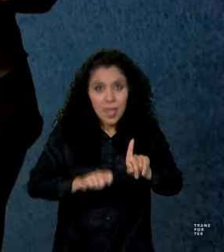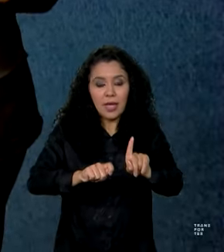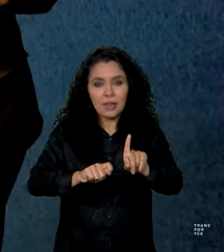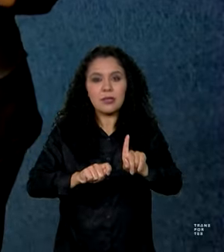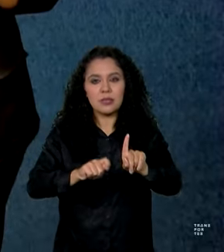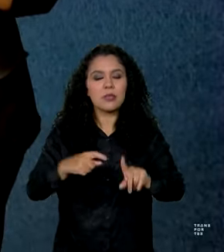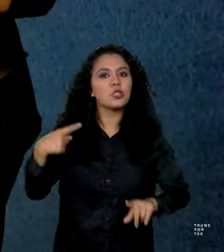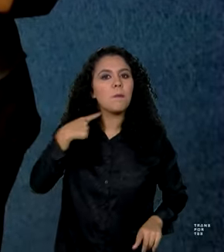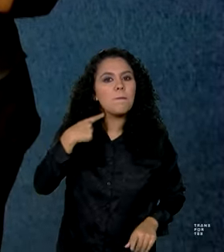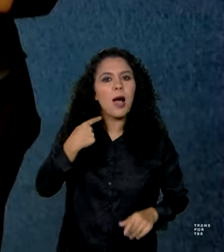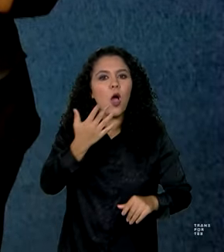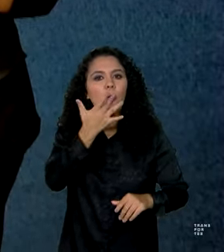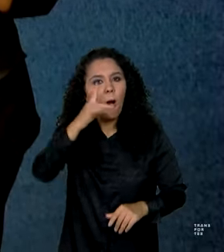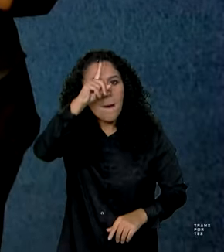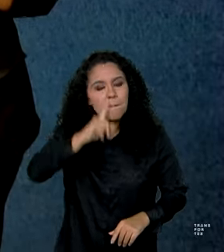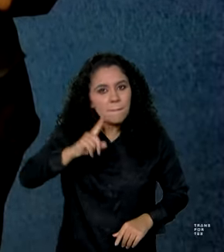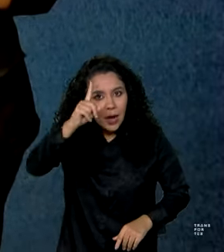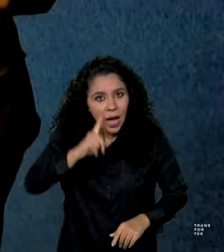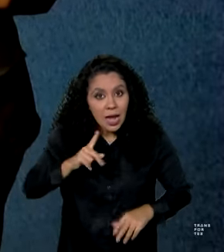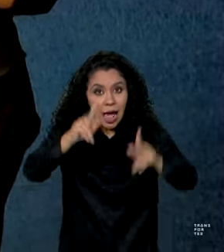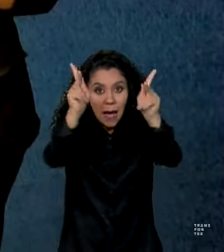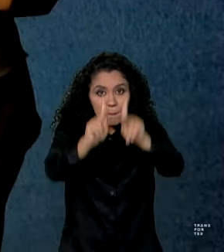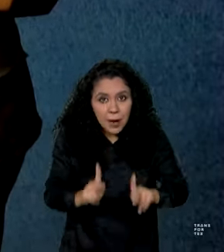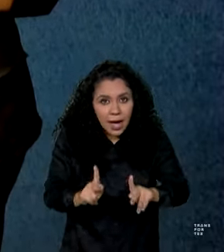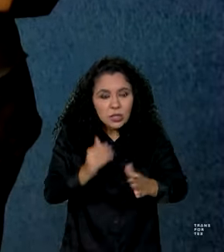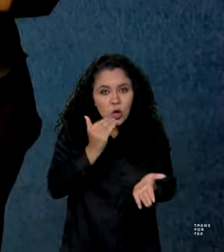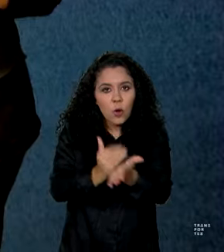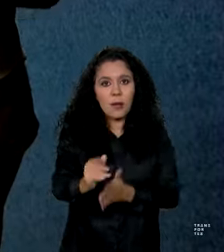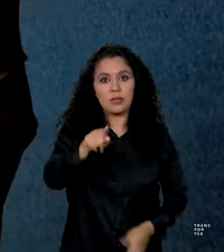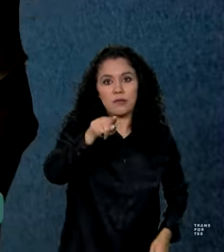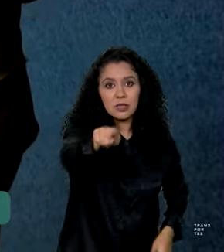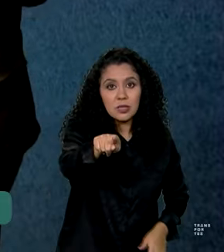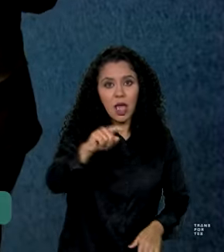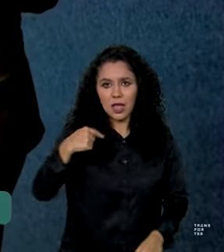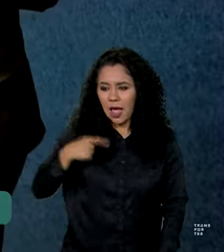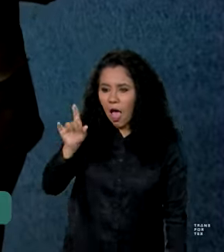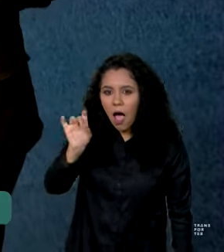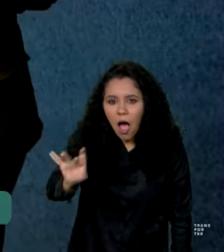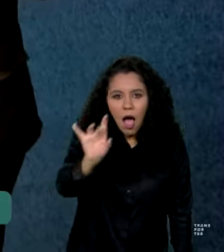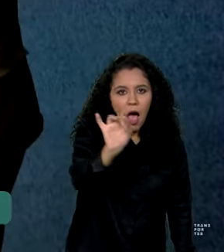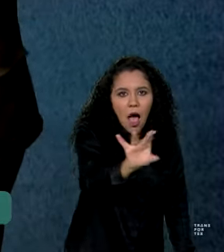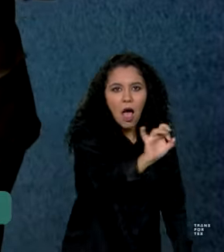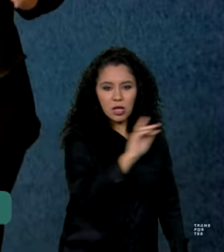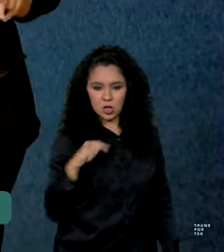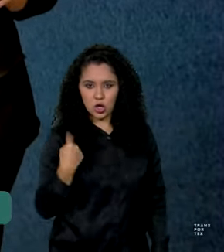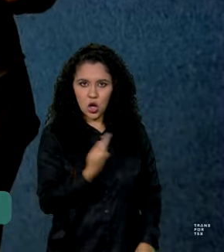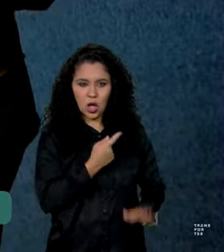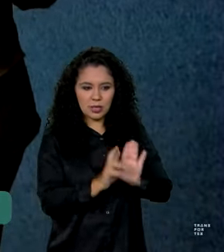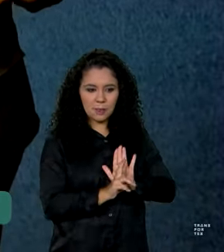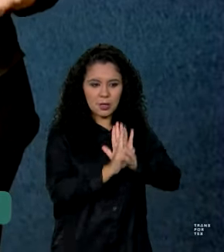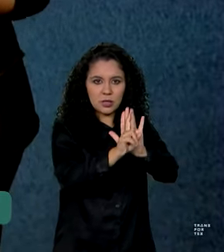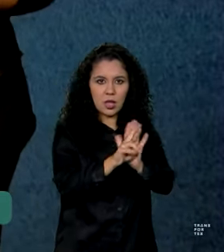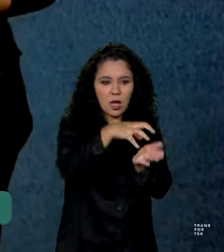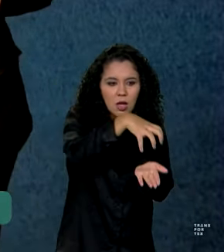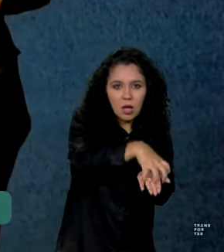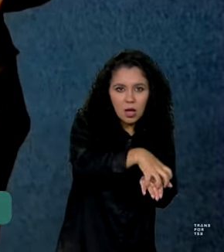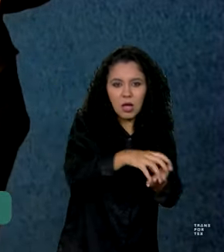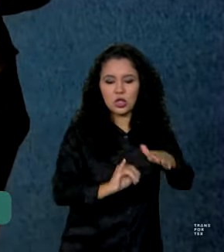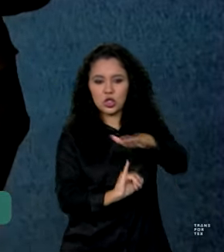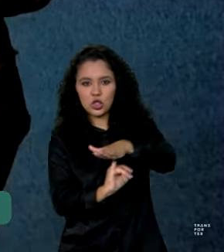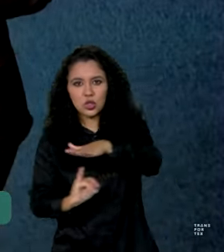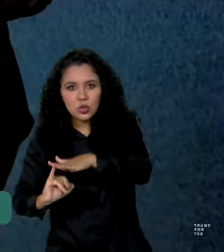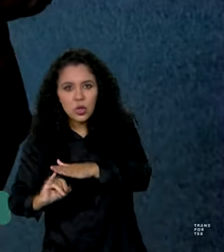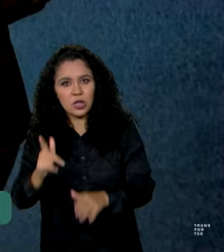que é a paz no trânsito, começa por você, é que cada um de nós, instituições, gestores